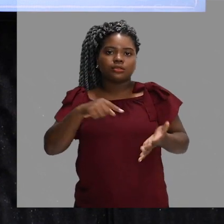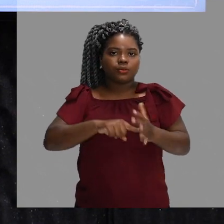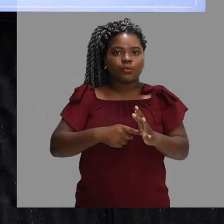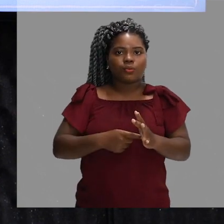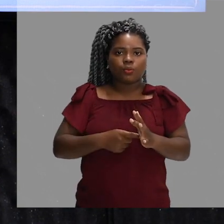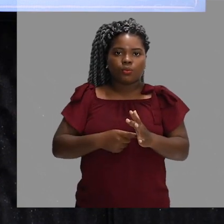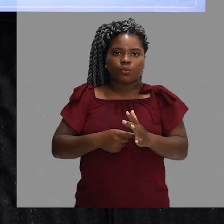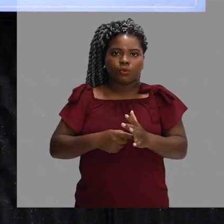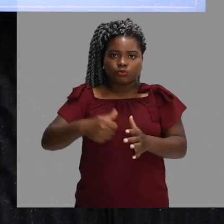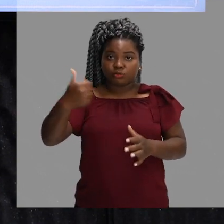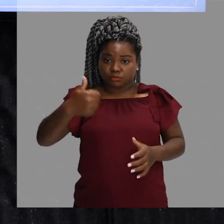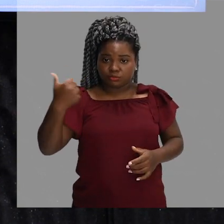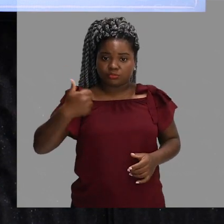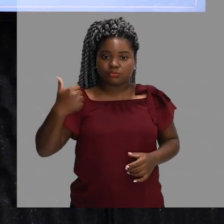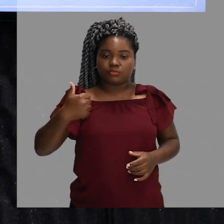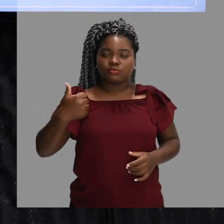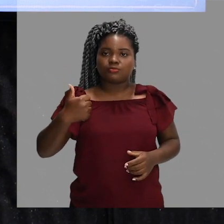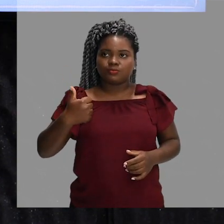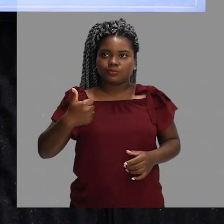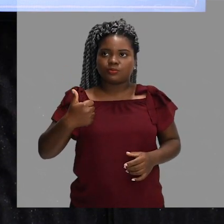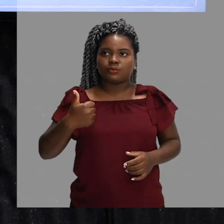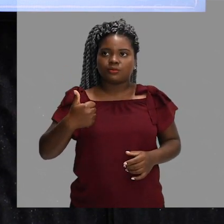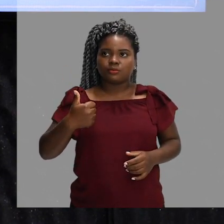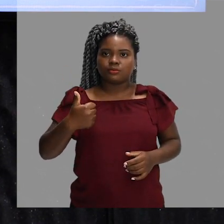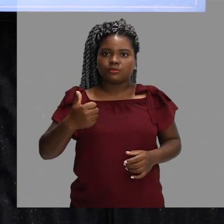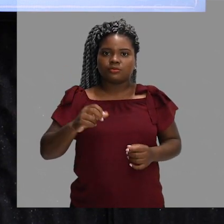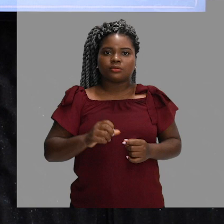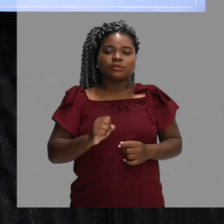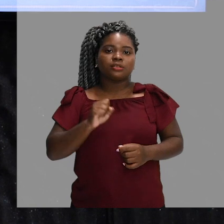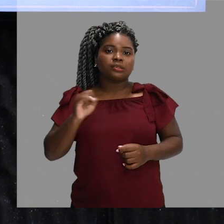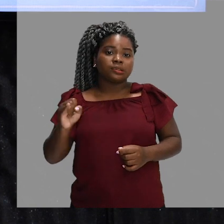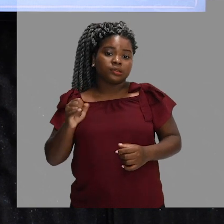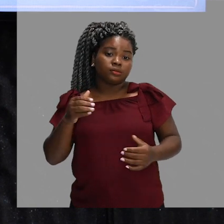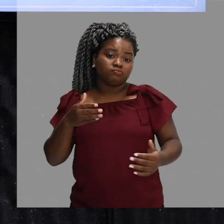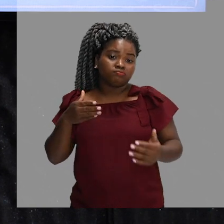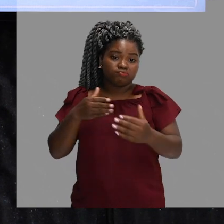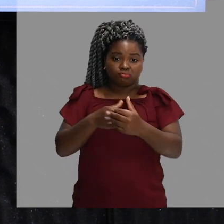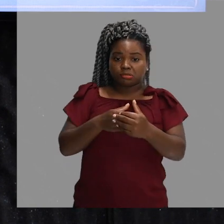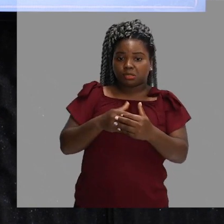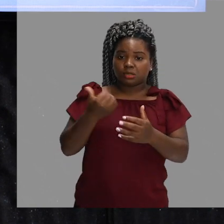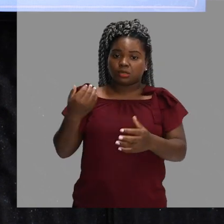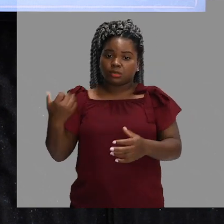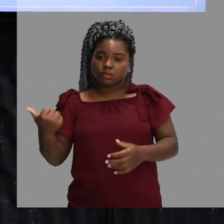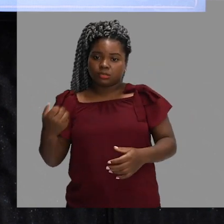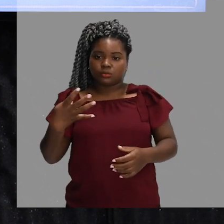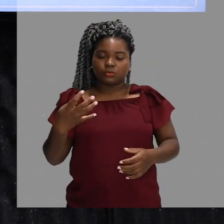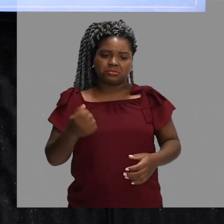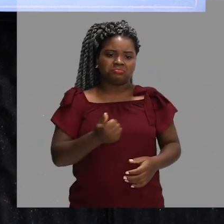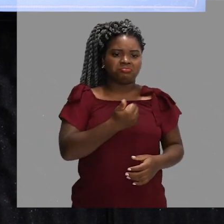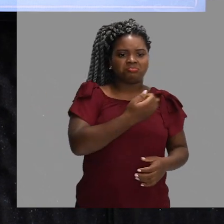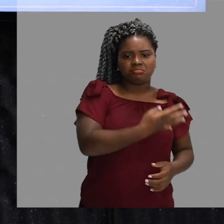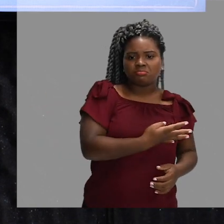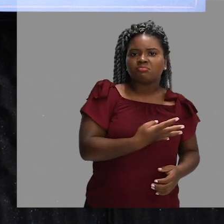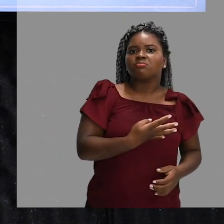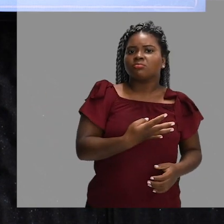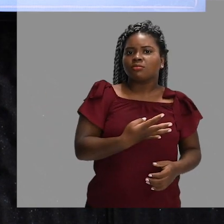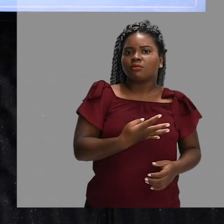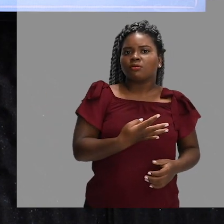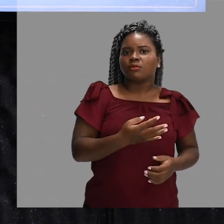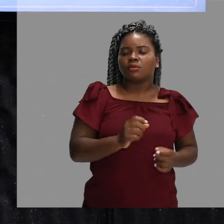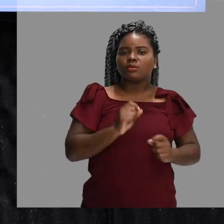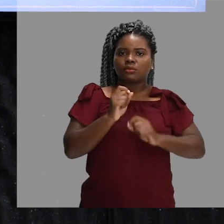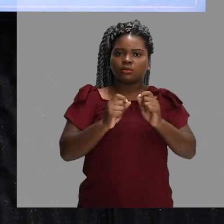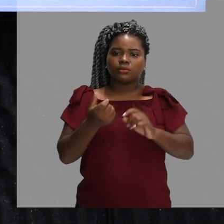Se 15 pontos primeiro, com uma diferença mínima de 2. Se chegar 14 a 14, a mesma regrinha vai acabar nos 16. Uma